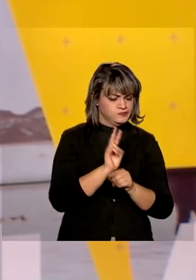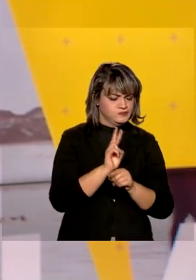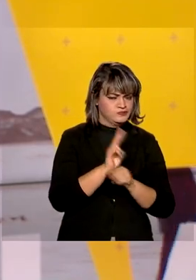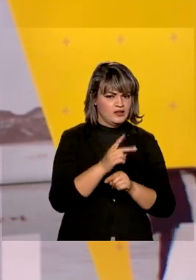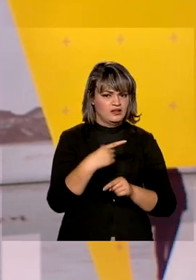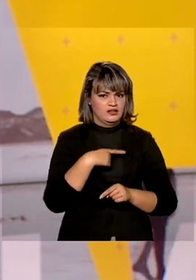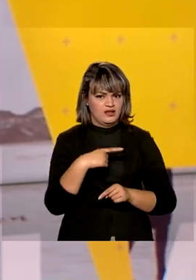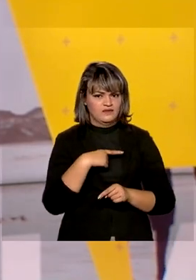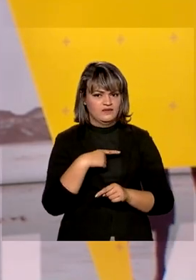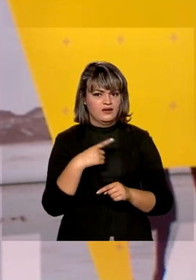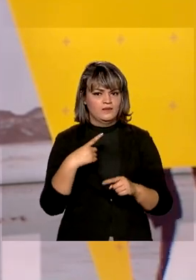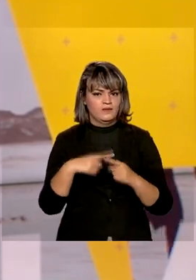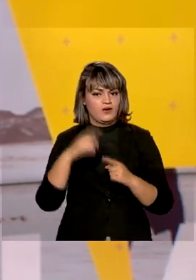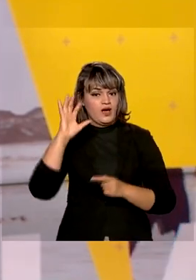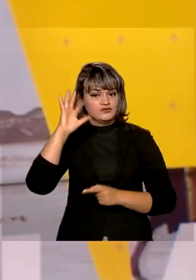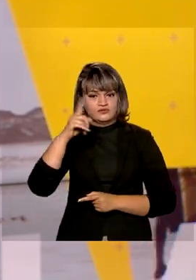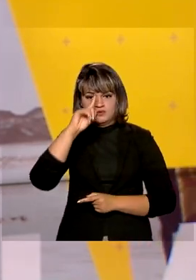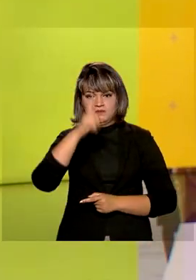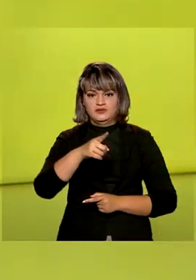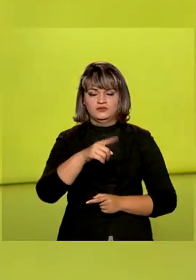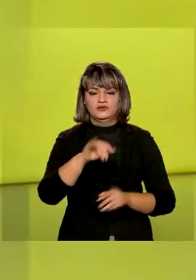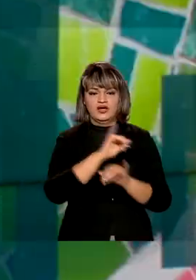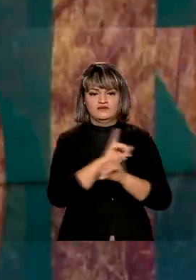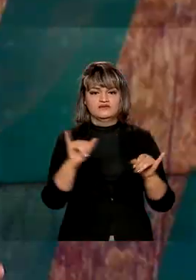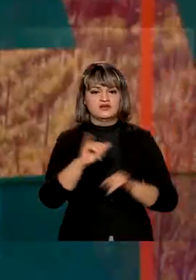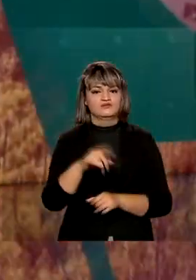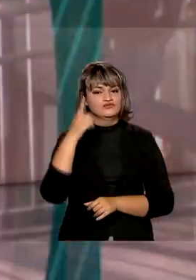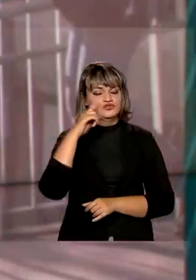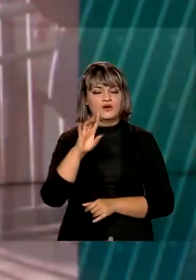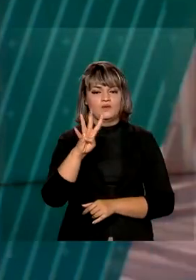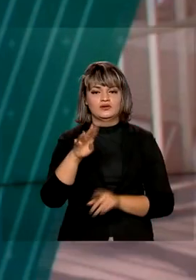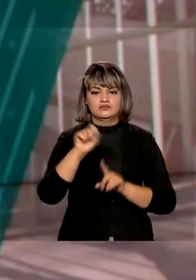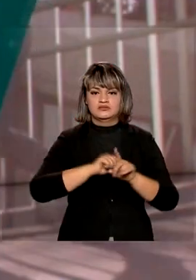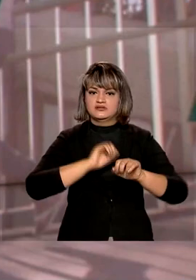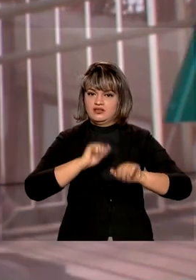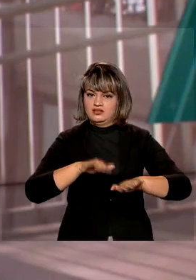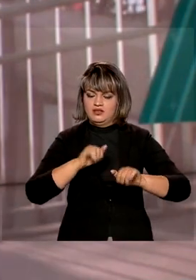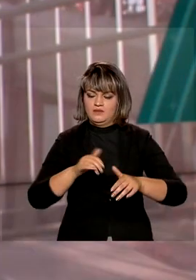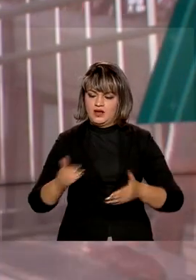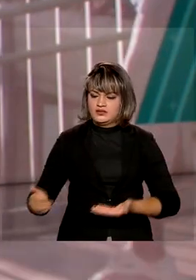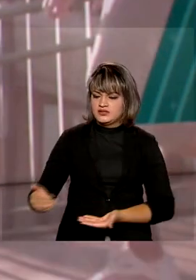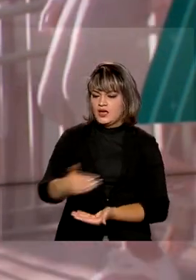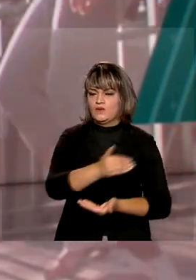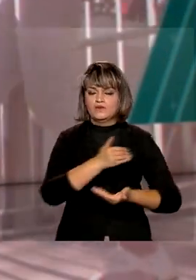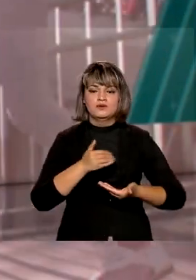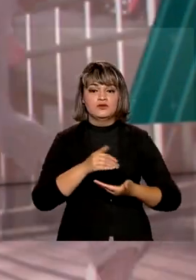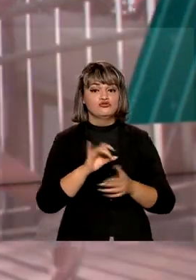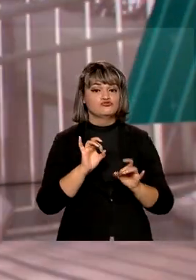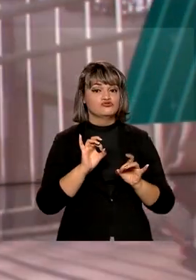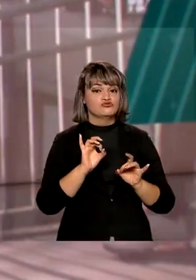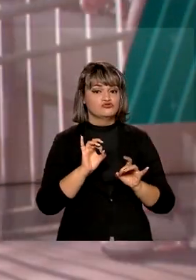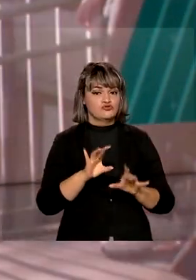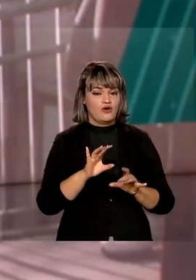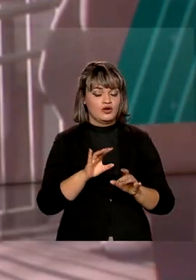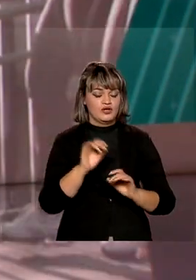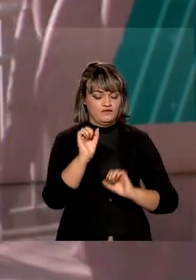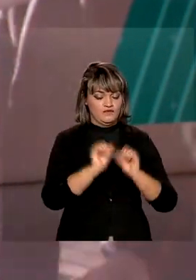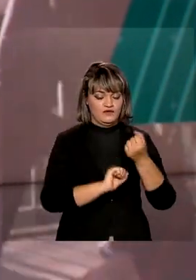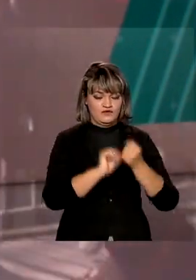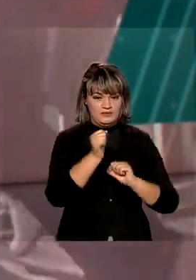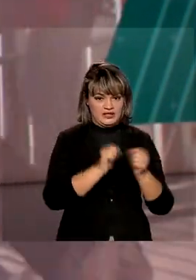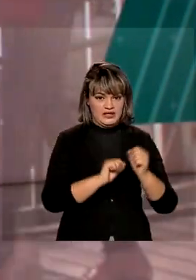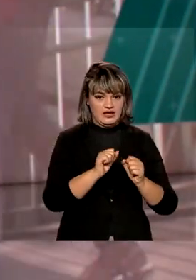cautelar por meio de uma resolução publicada no dia 4 de setembro. O recolhimento se aplica apenas aos lotes que foram